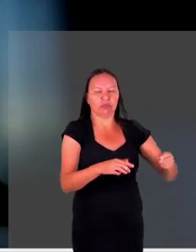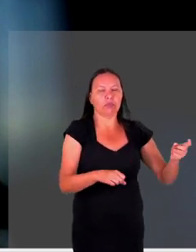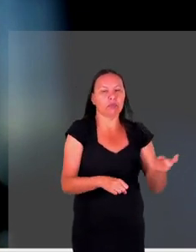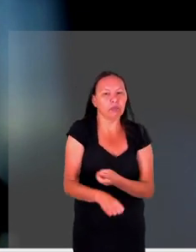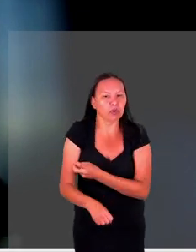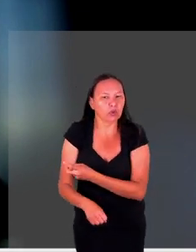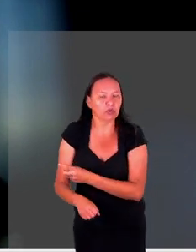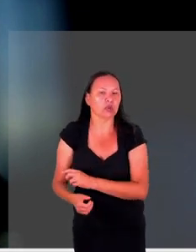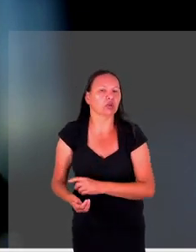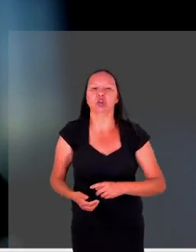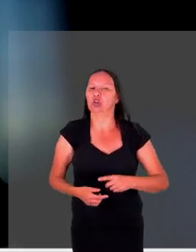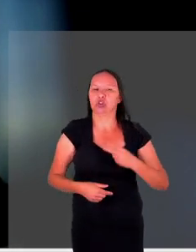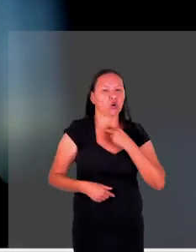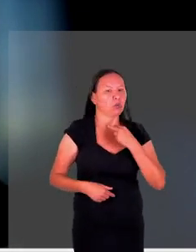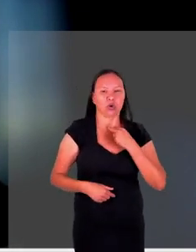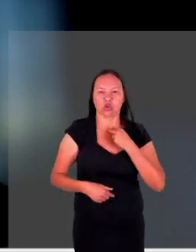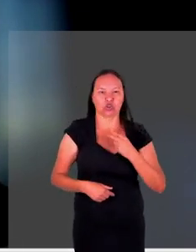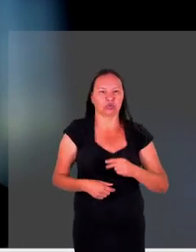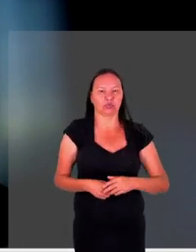se junte a qualquer